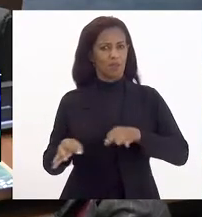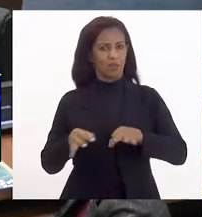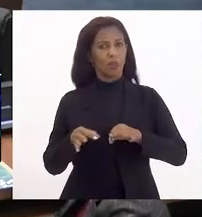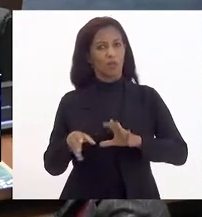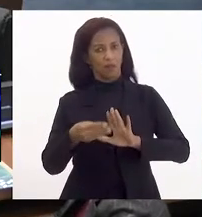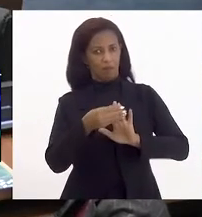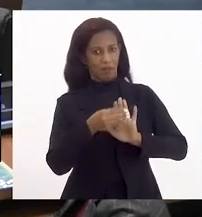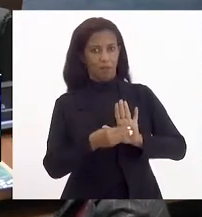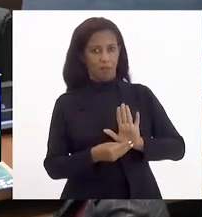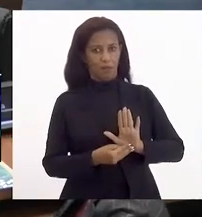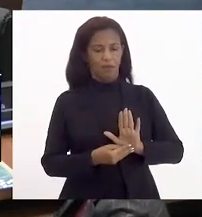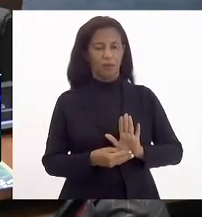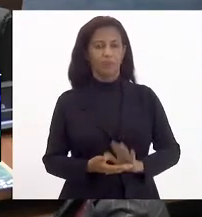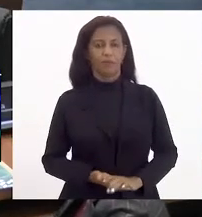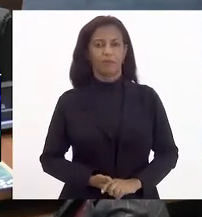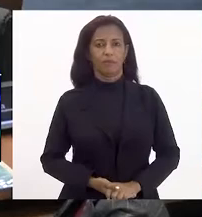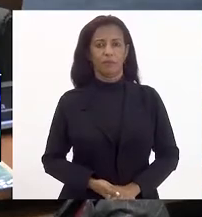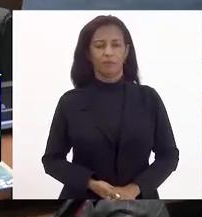pauta.